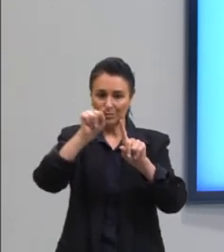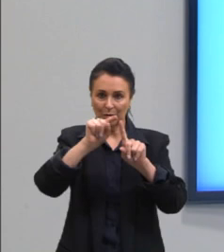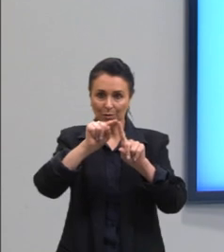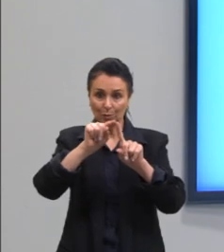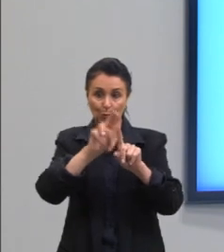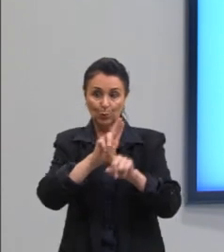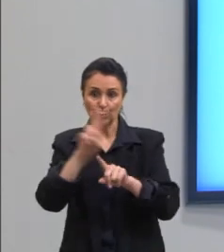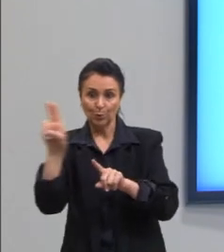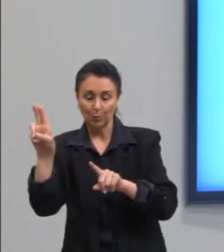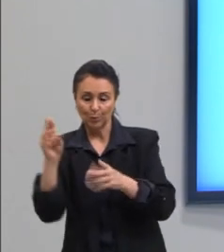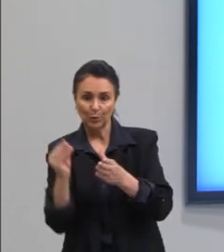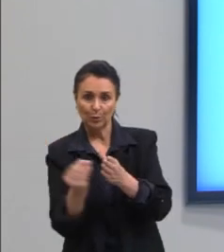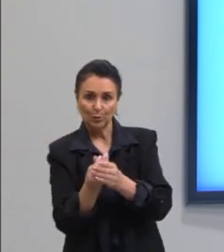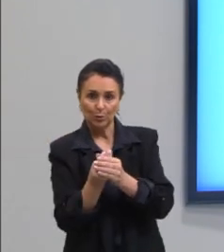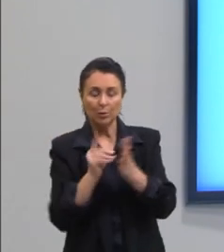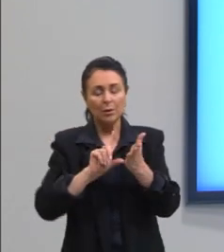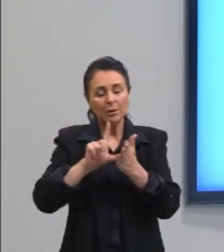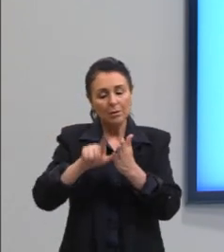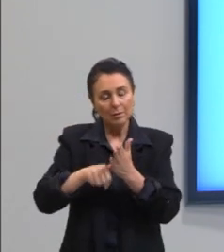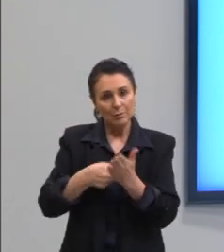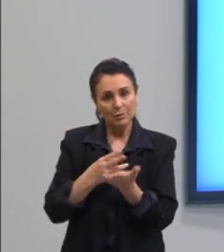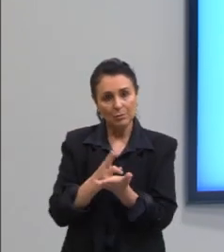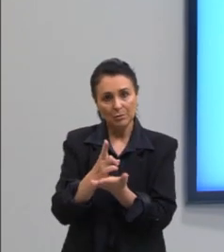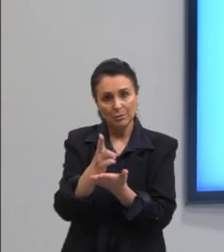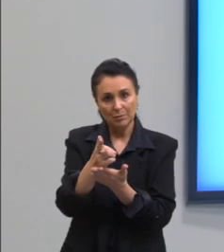conjunto e depois dá continuidade